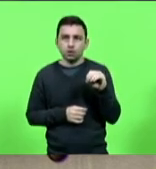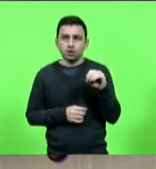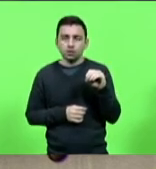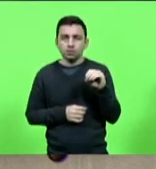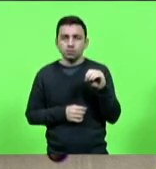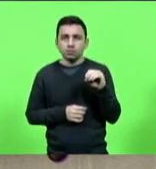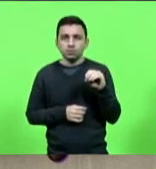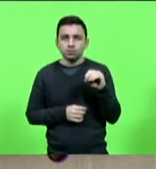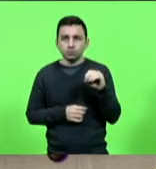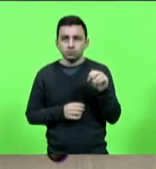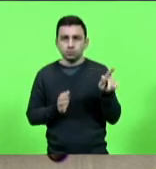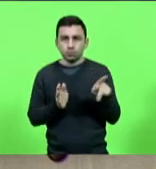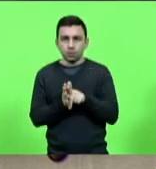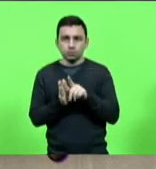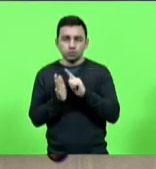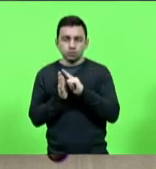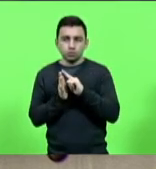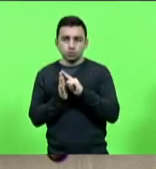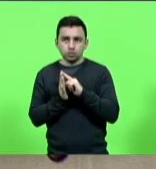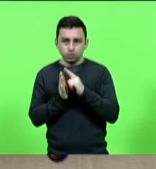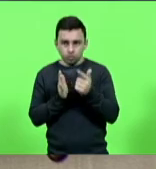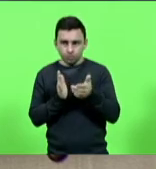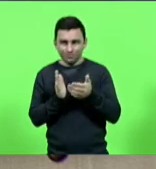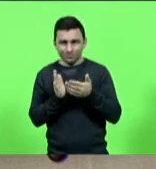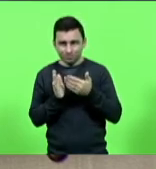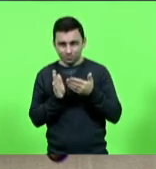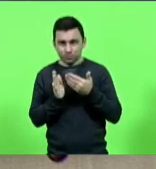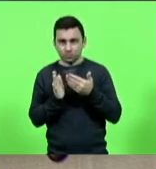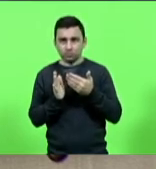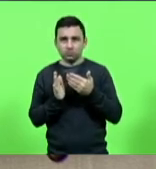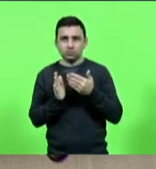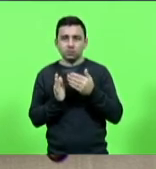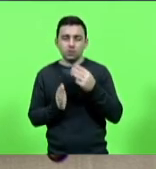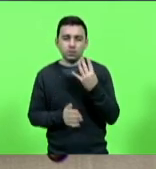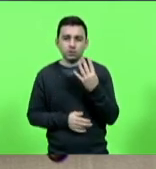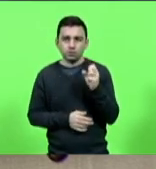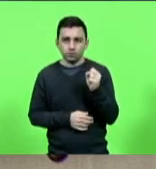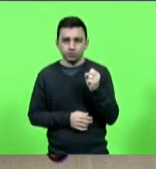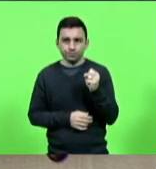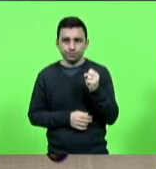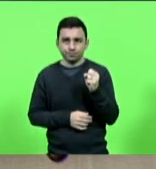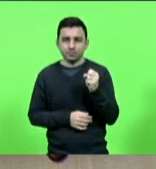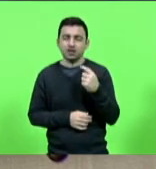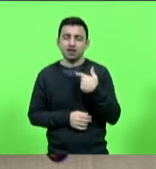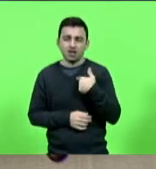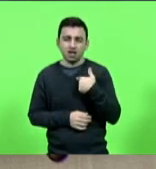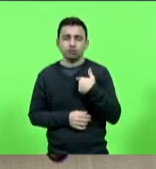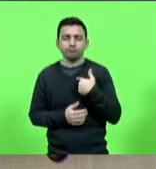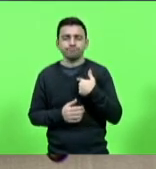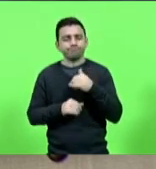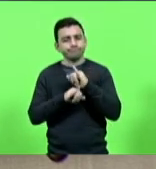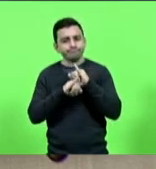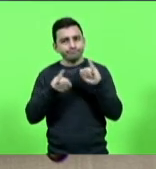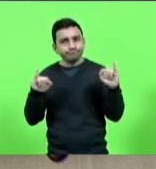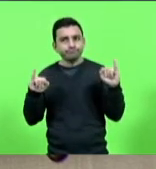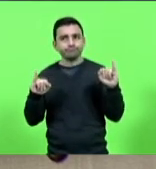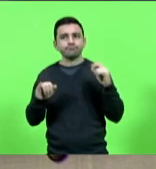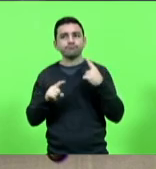jornal 48, Marciano Bortolim. E eu faço questão de fazer esse pronunciamento